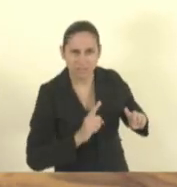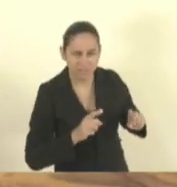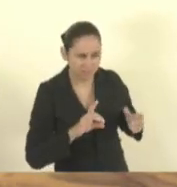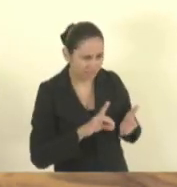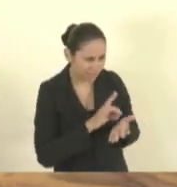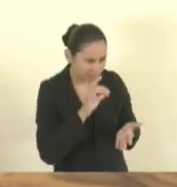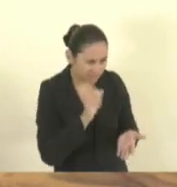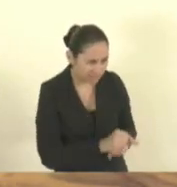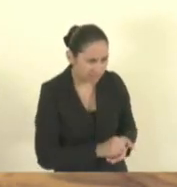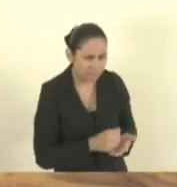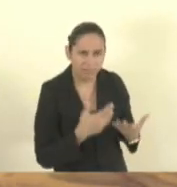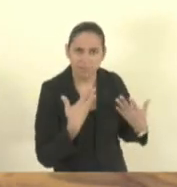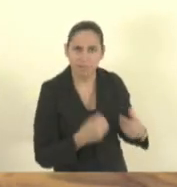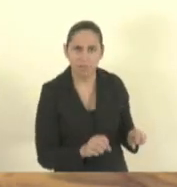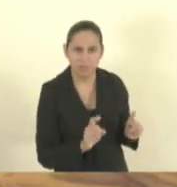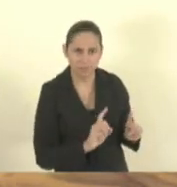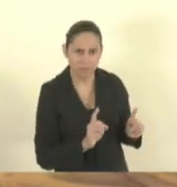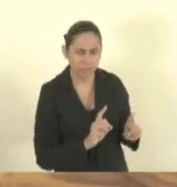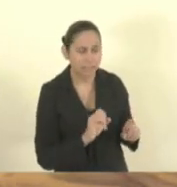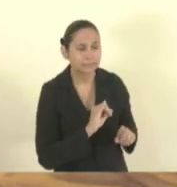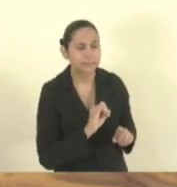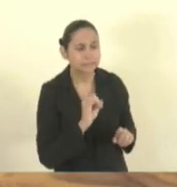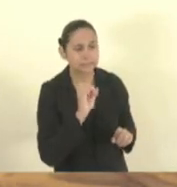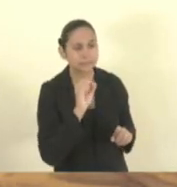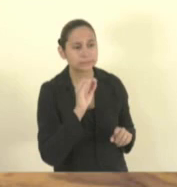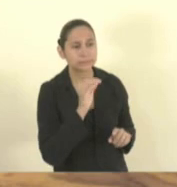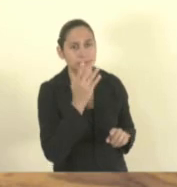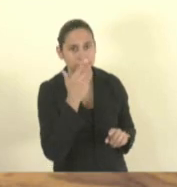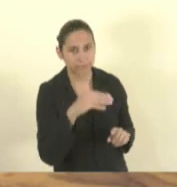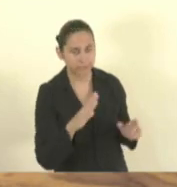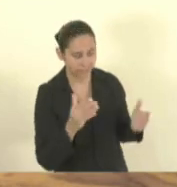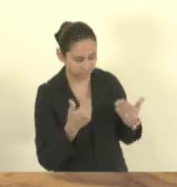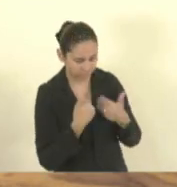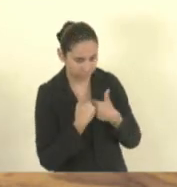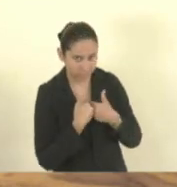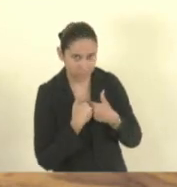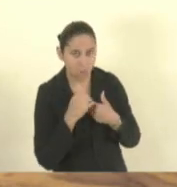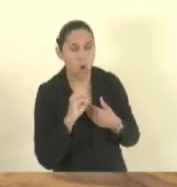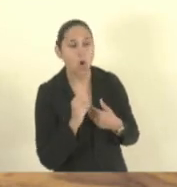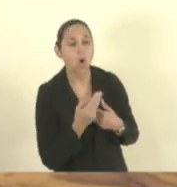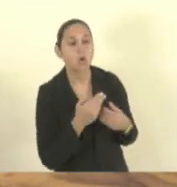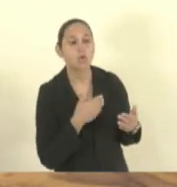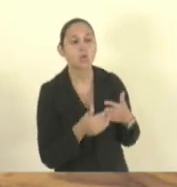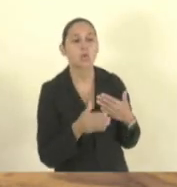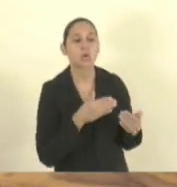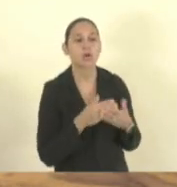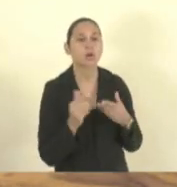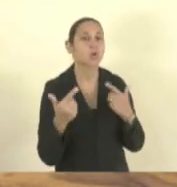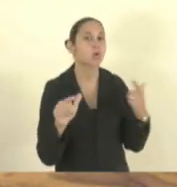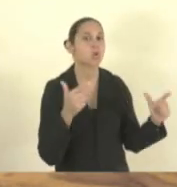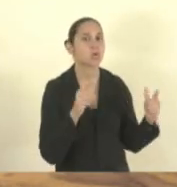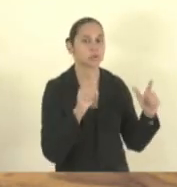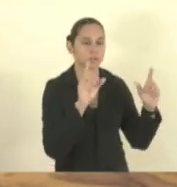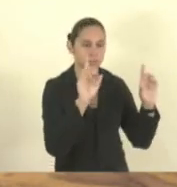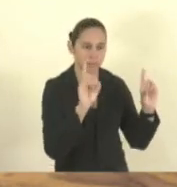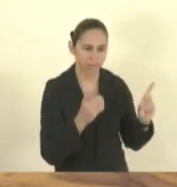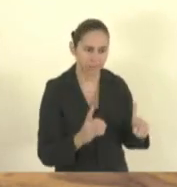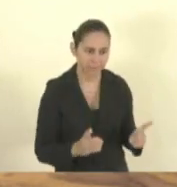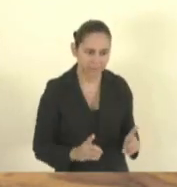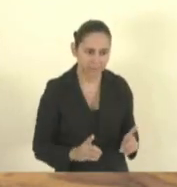com transtorno do espectro do autismo ou qualquer outro tipo de